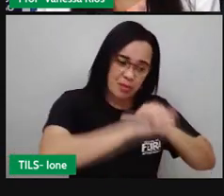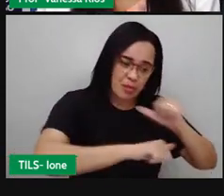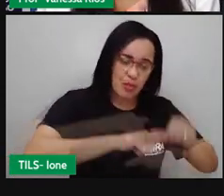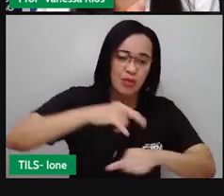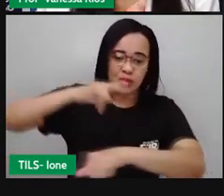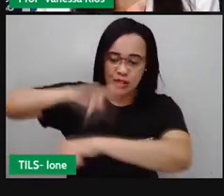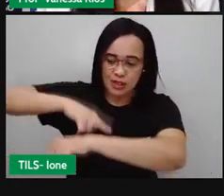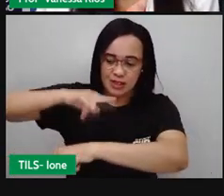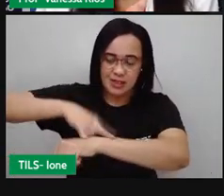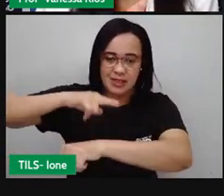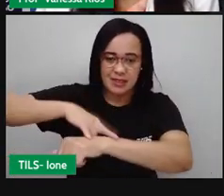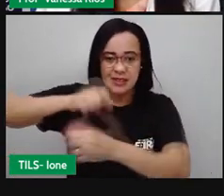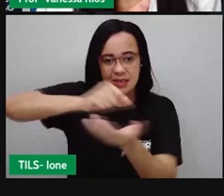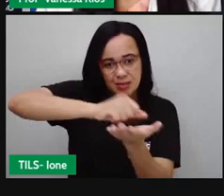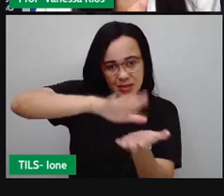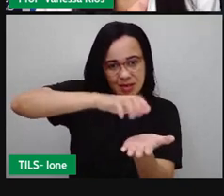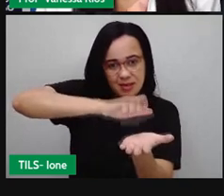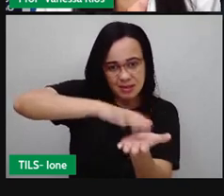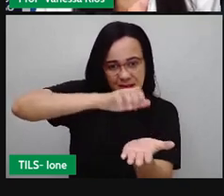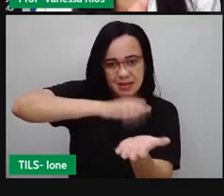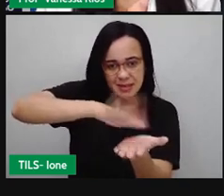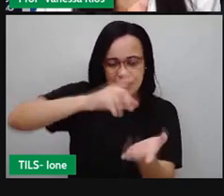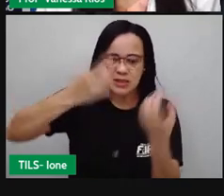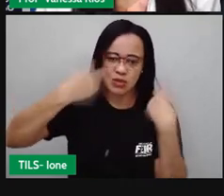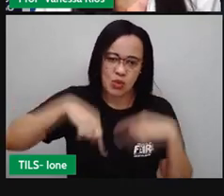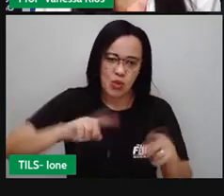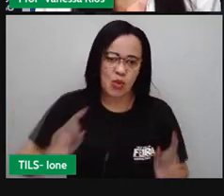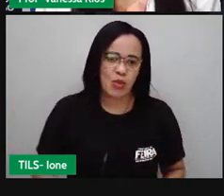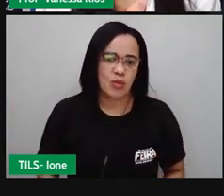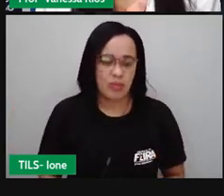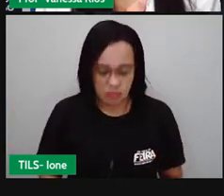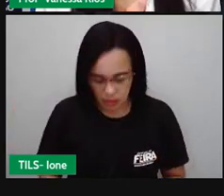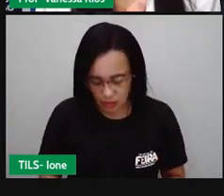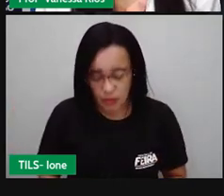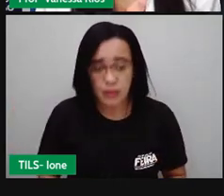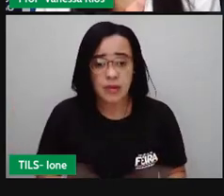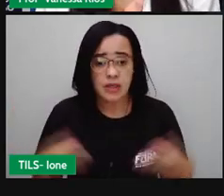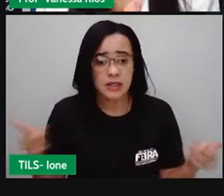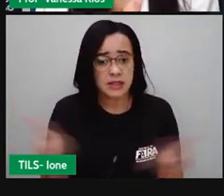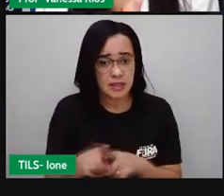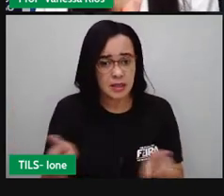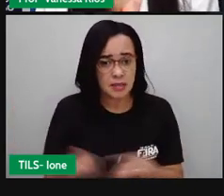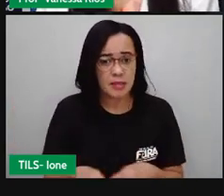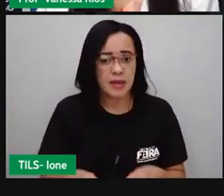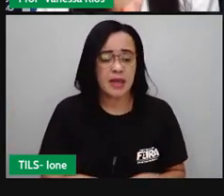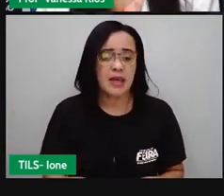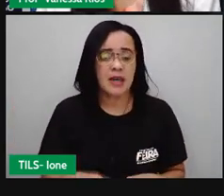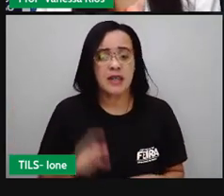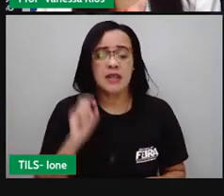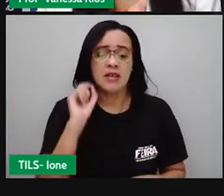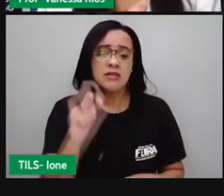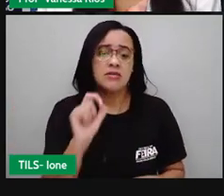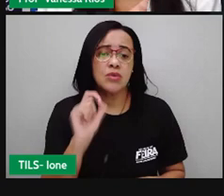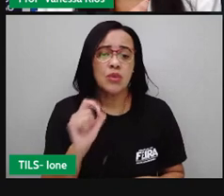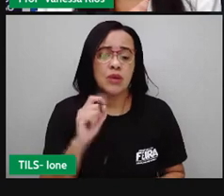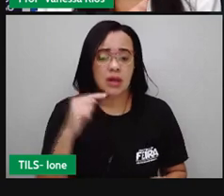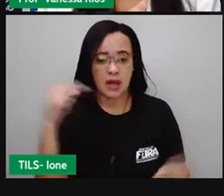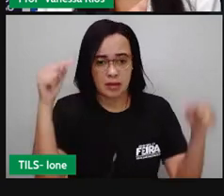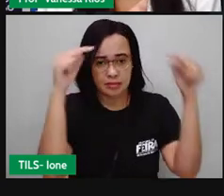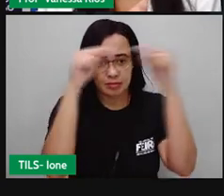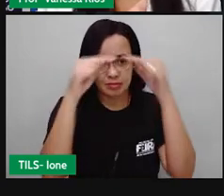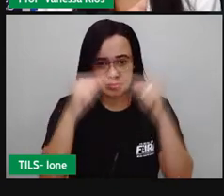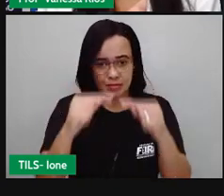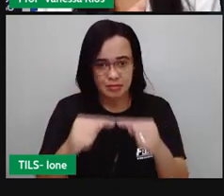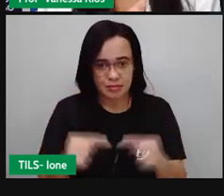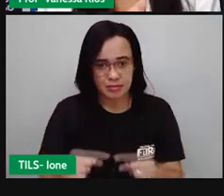urina e colocado para fora aí do nosso corpo. E aí já viu tudo isso relacionando, né? Essas medidas aí